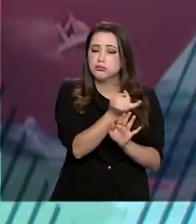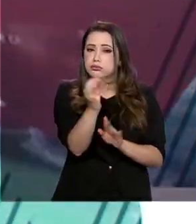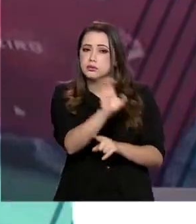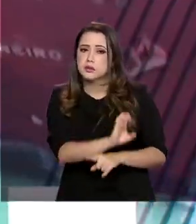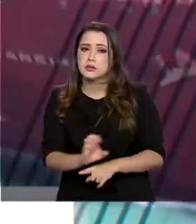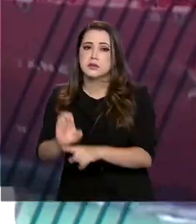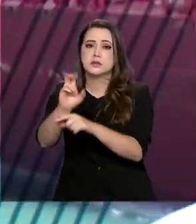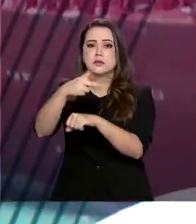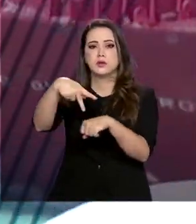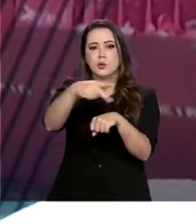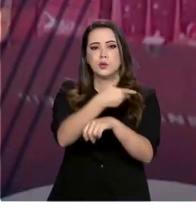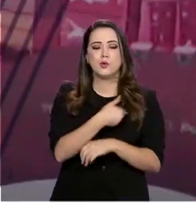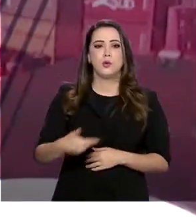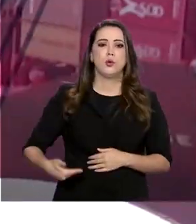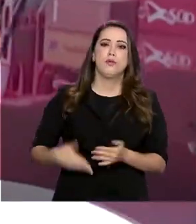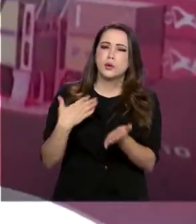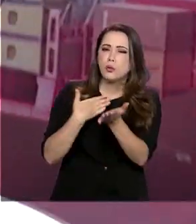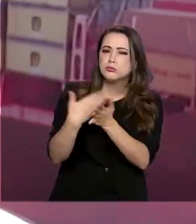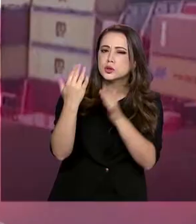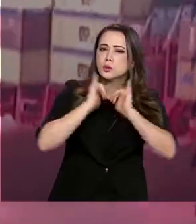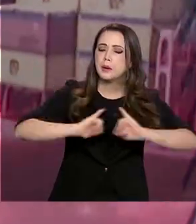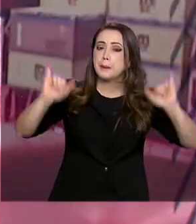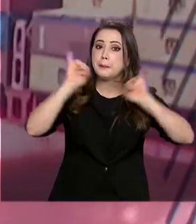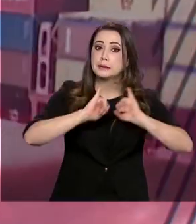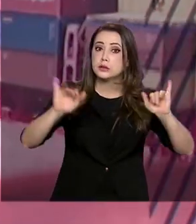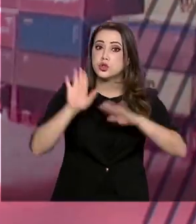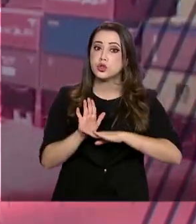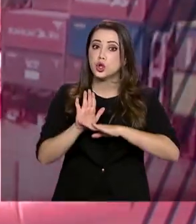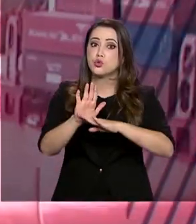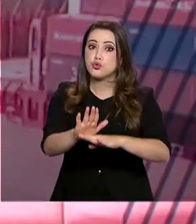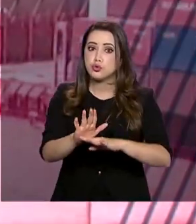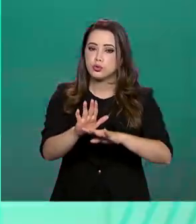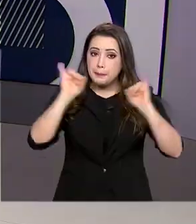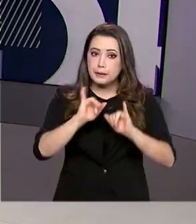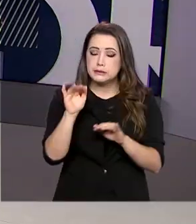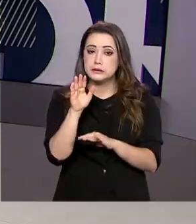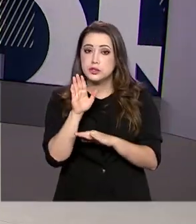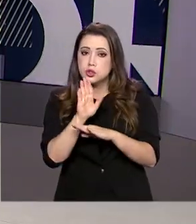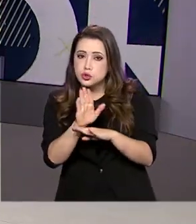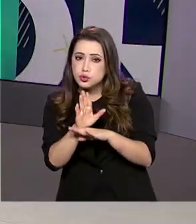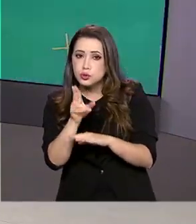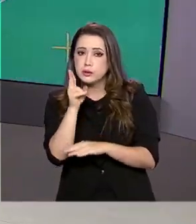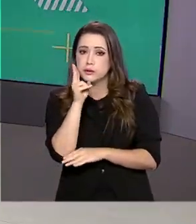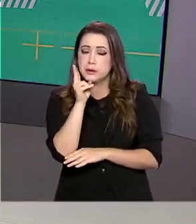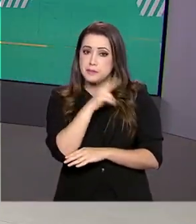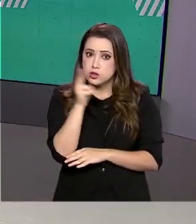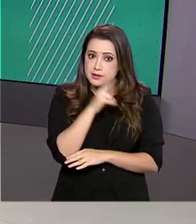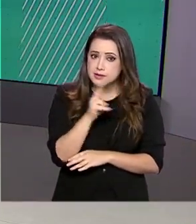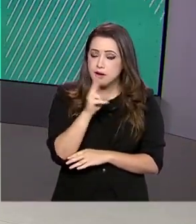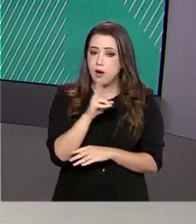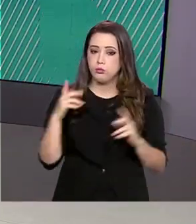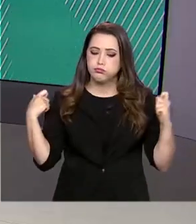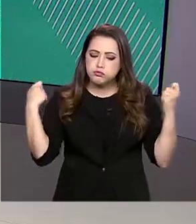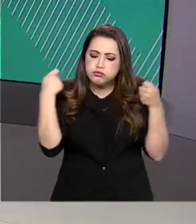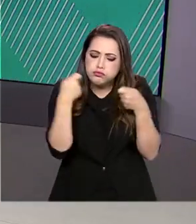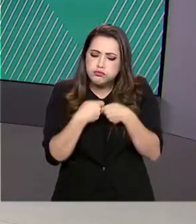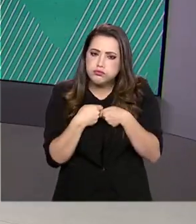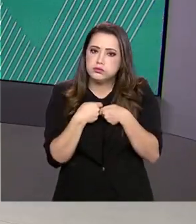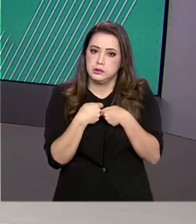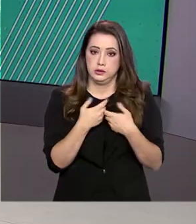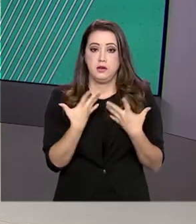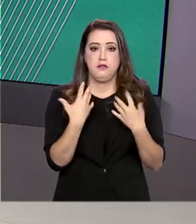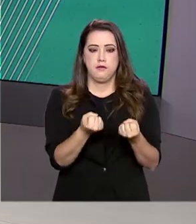vários estados do país, o governo iniciou uma campanha emergencial do agasalho. Nós vamos então conversar com a repórter Márcia